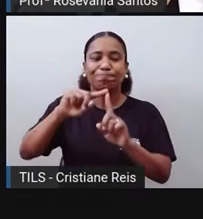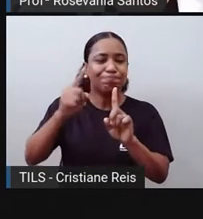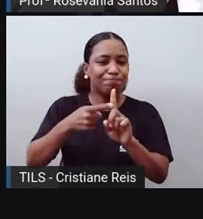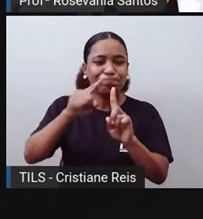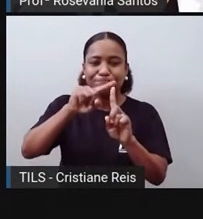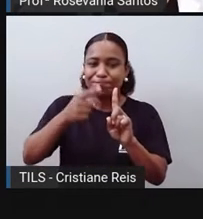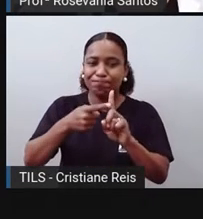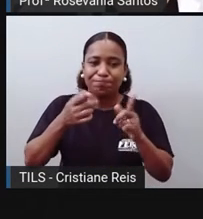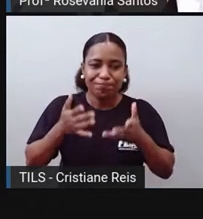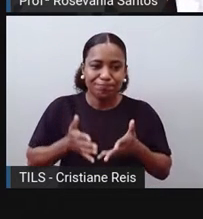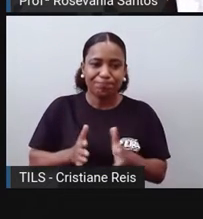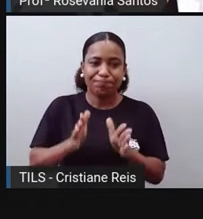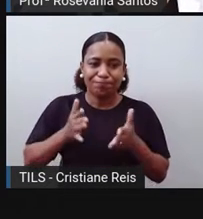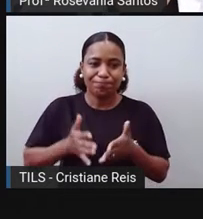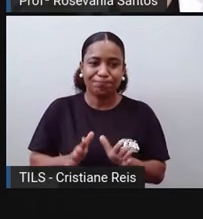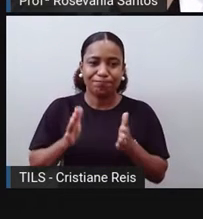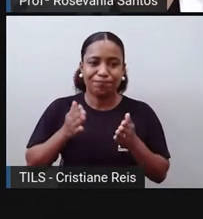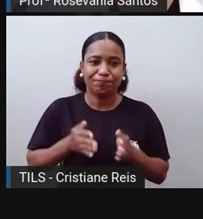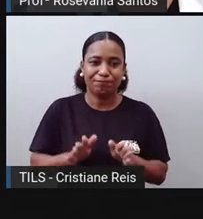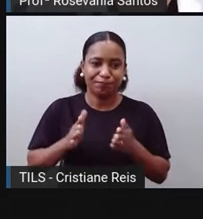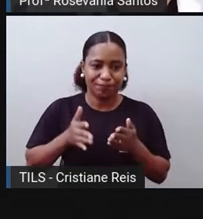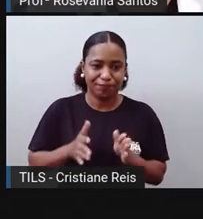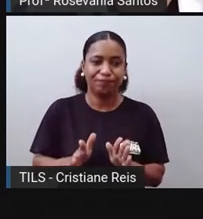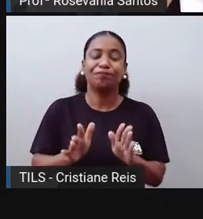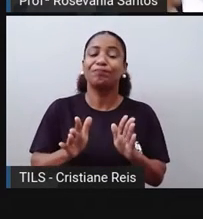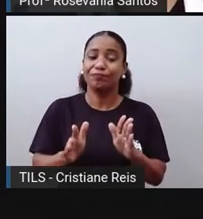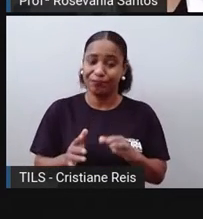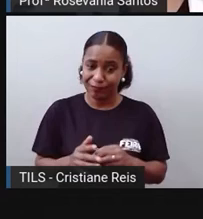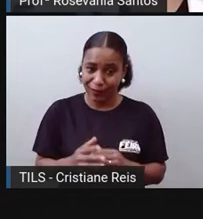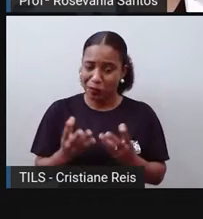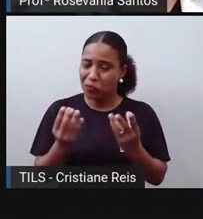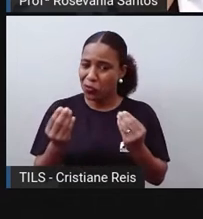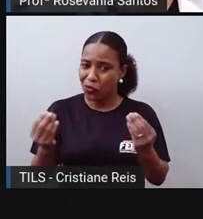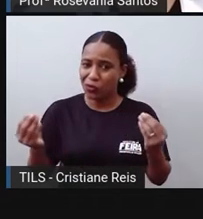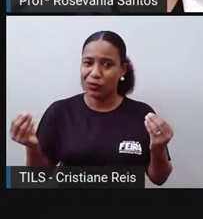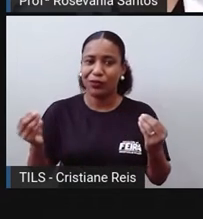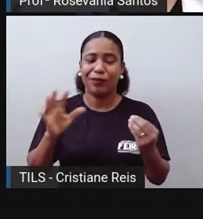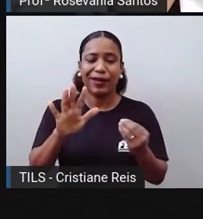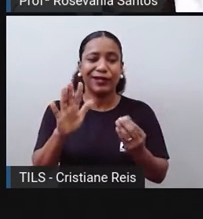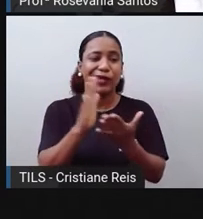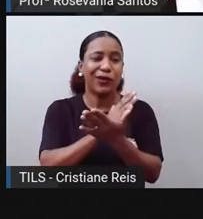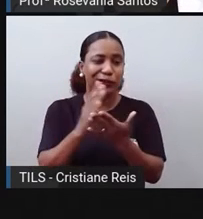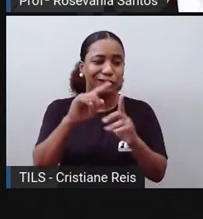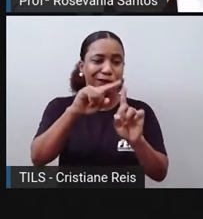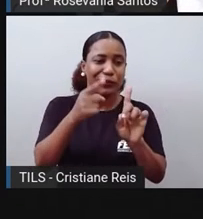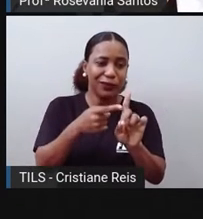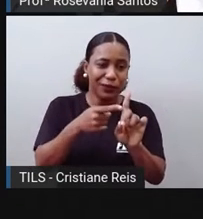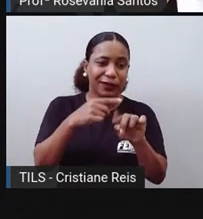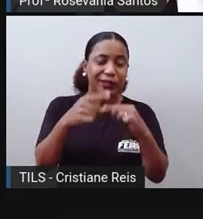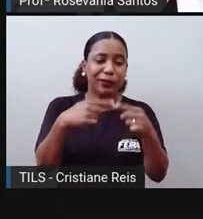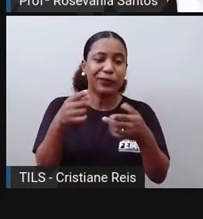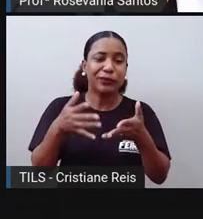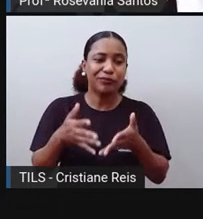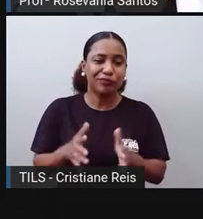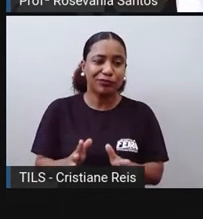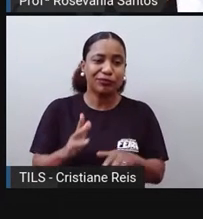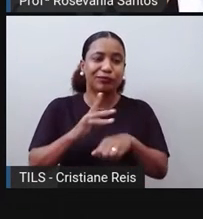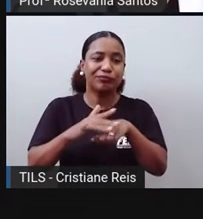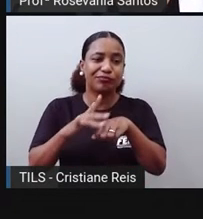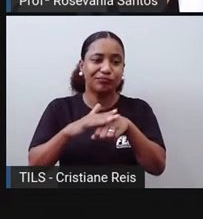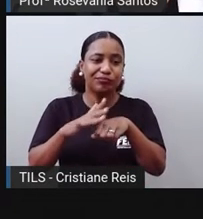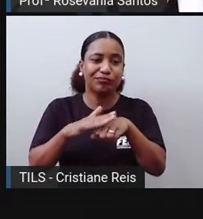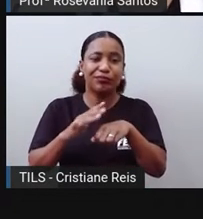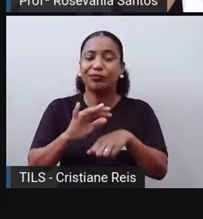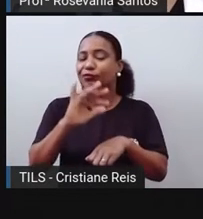infelizmente, né? Podia ser acometido por esses tipos de doença. E eles não sobreviviam, né? E aí, só que aí, teve essa